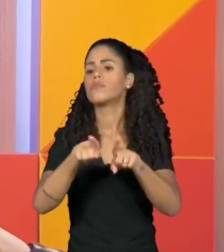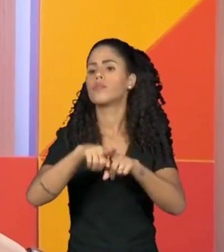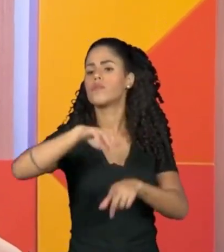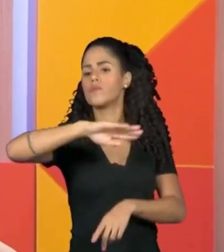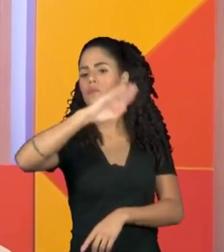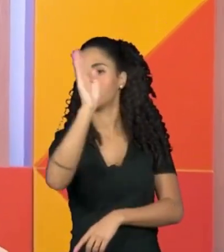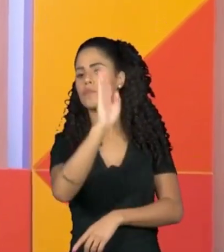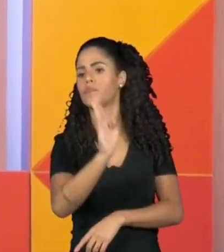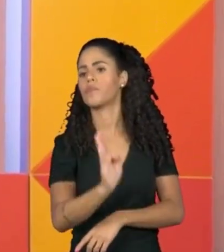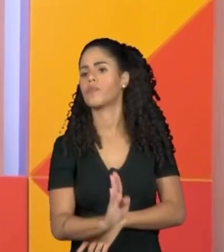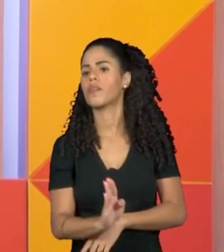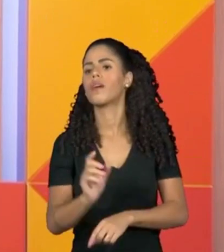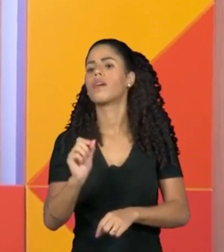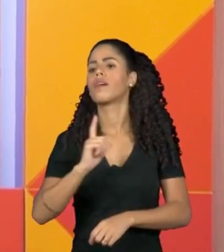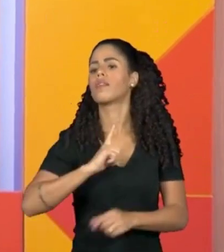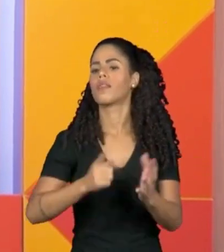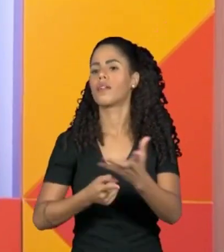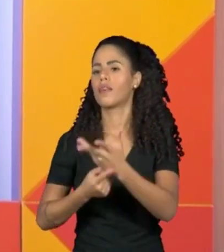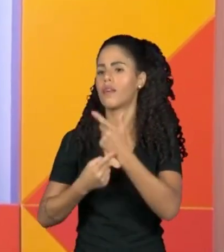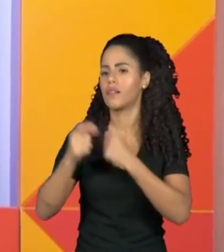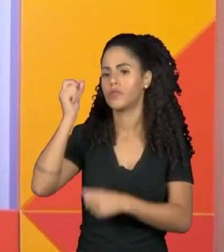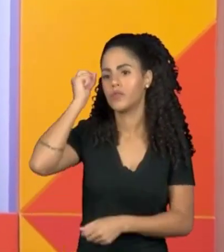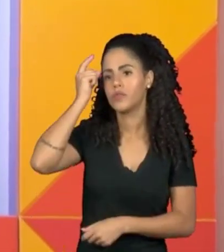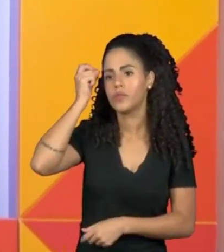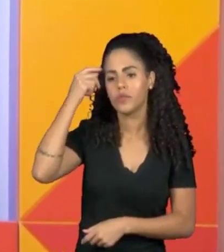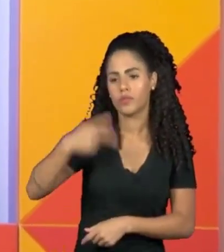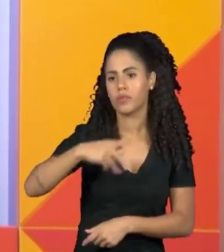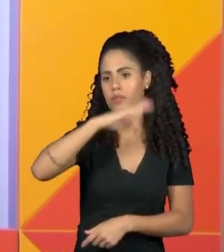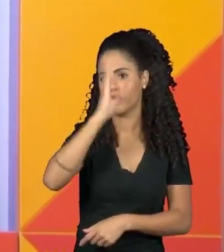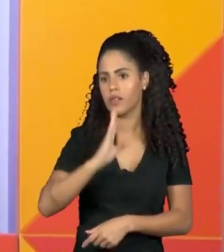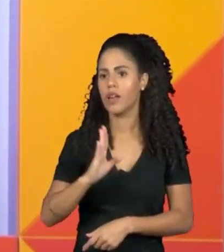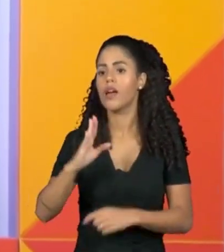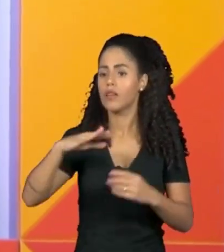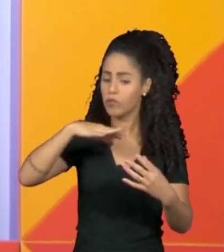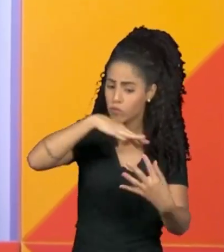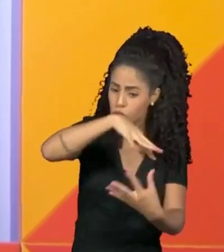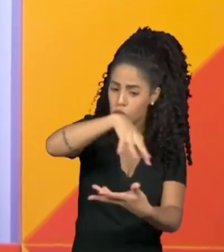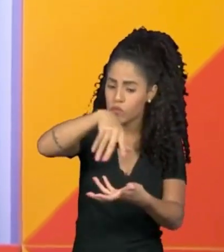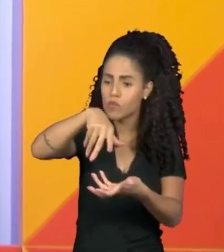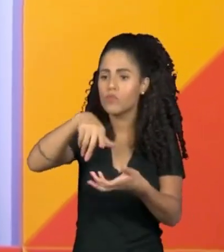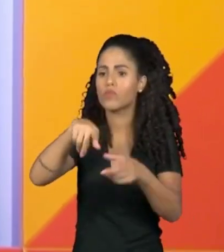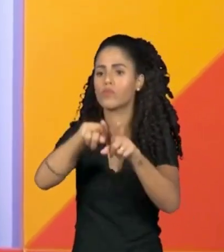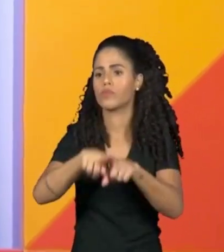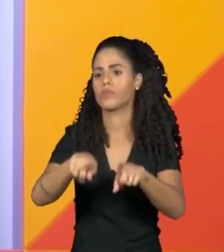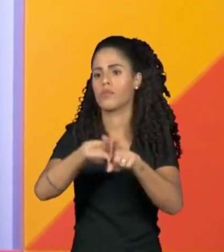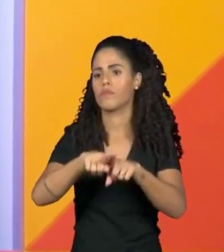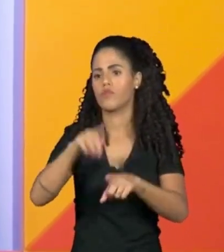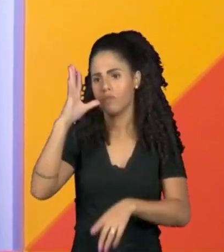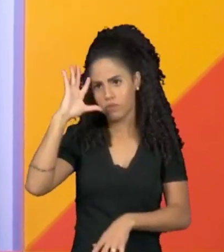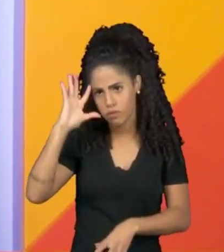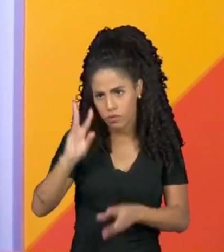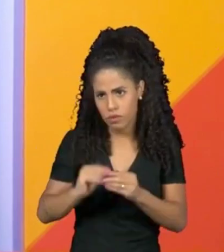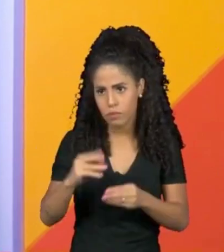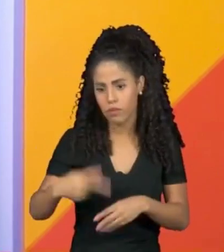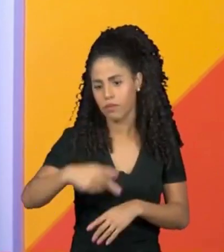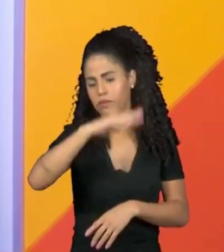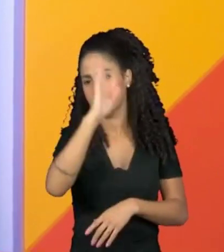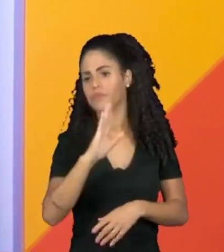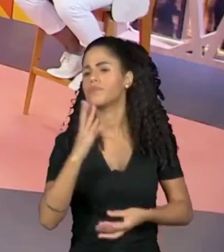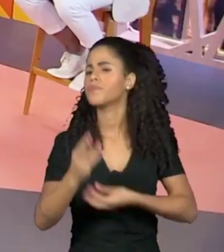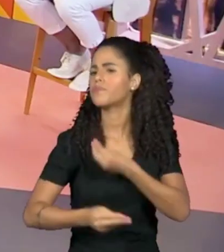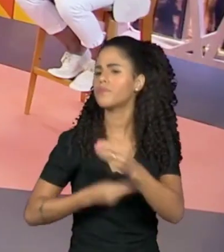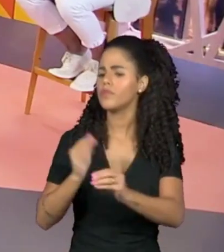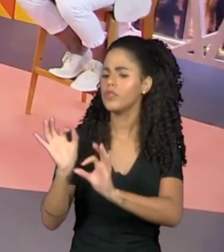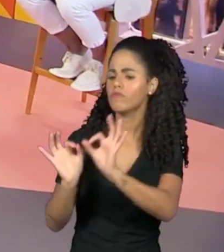instituições de arte e cultura no Brasil, não só no Brasil, mas no mundo, mas a gente tá falando de um contexto brasileiro, o modo como elas se